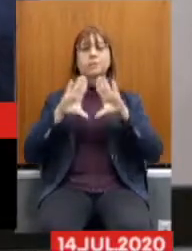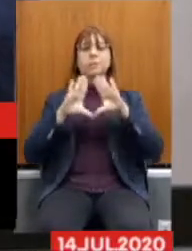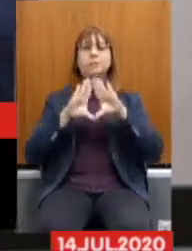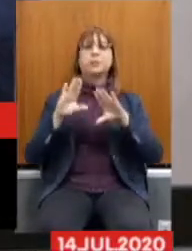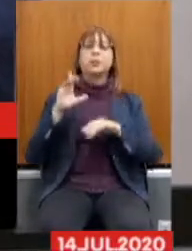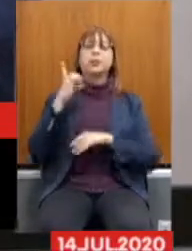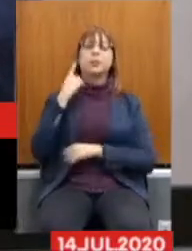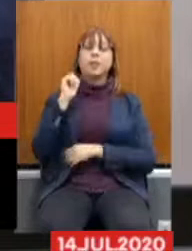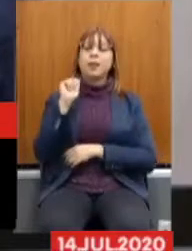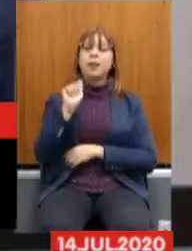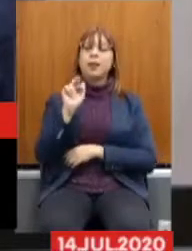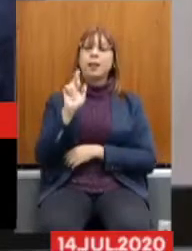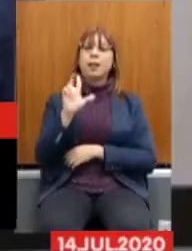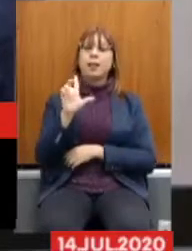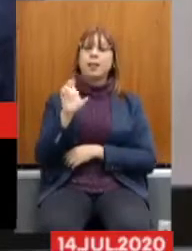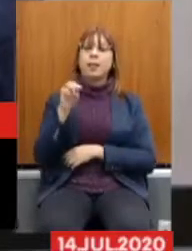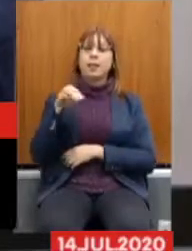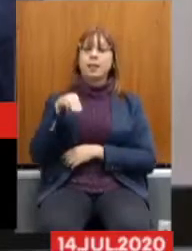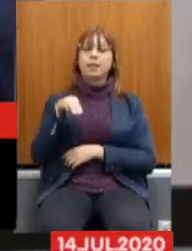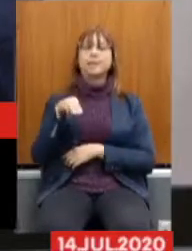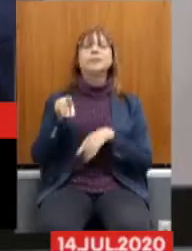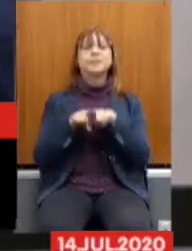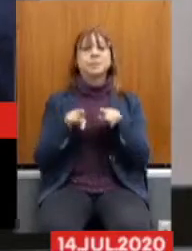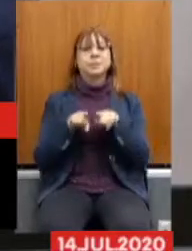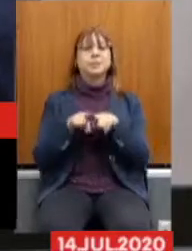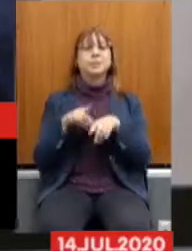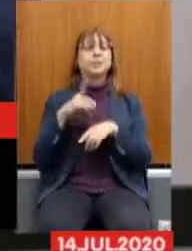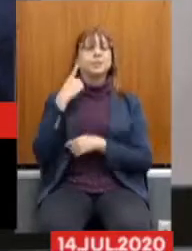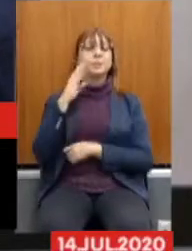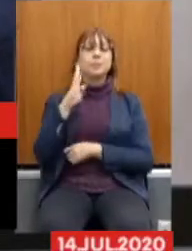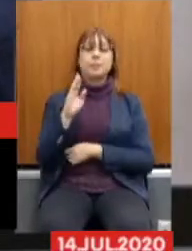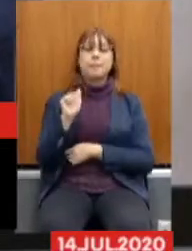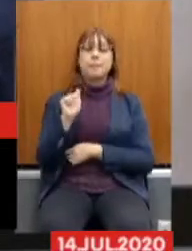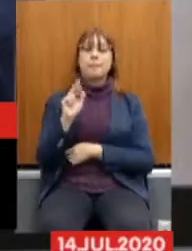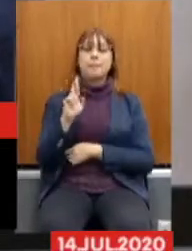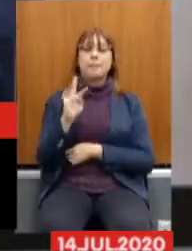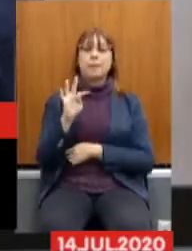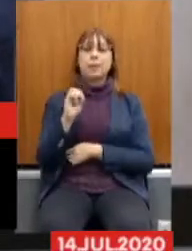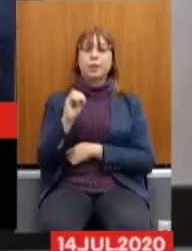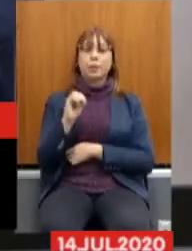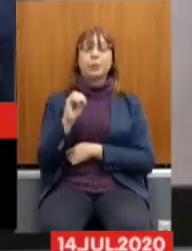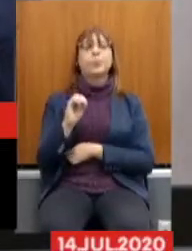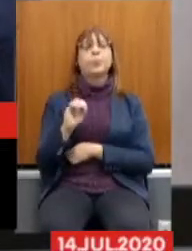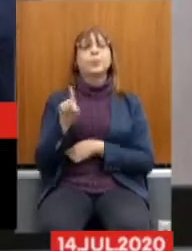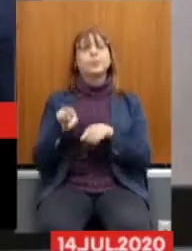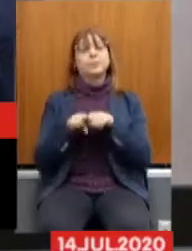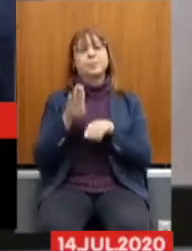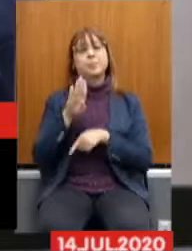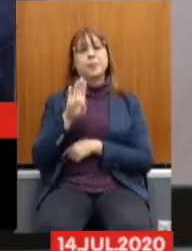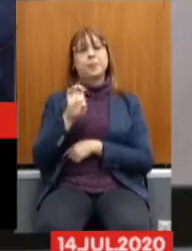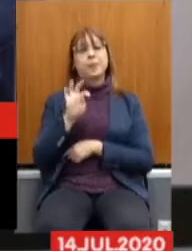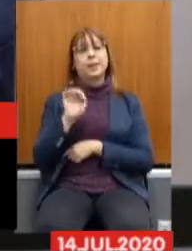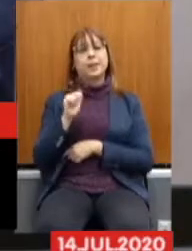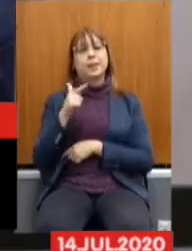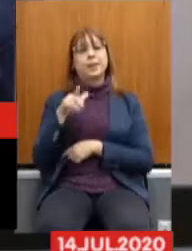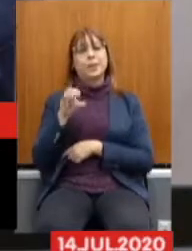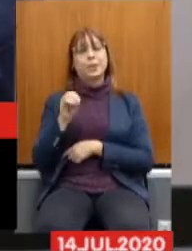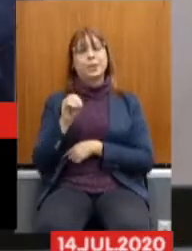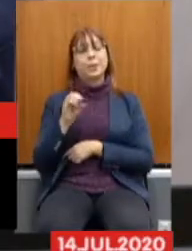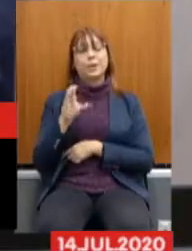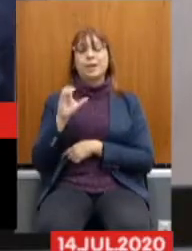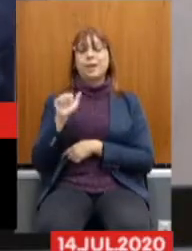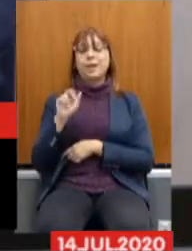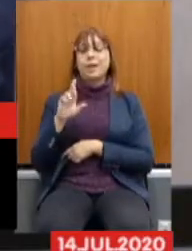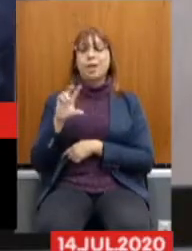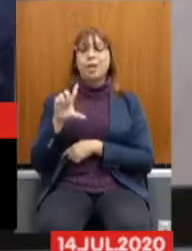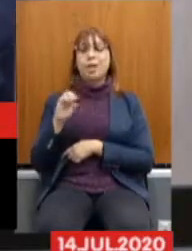Santiago, também presente. O deputado Bartô Betão. Carlos Pimenta, nosso